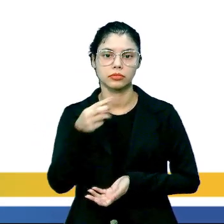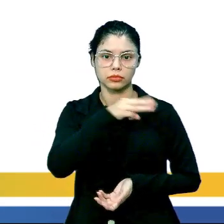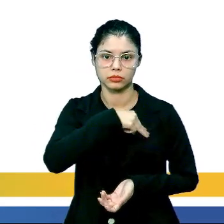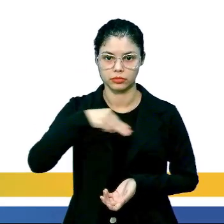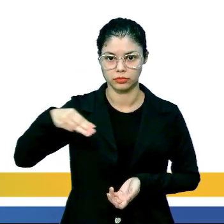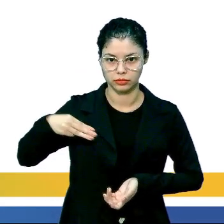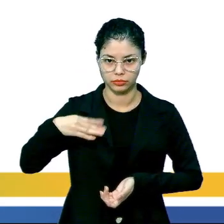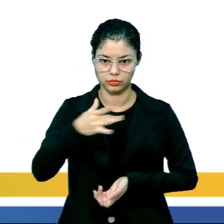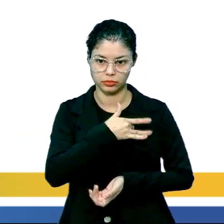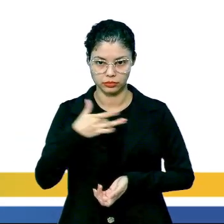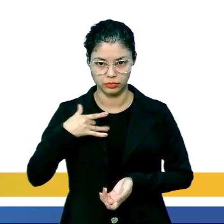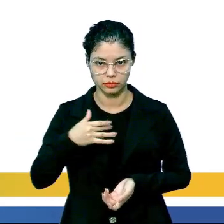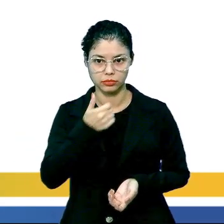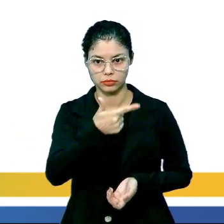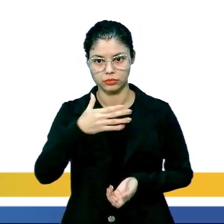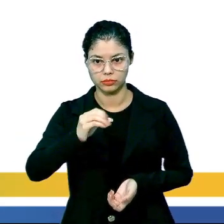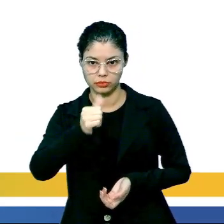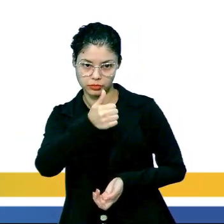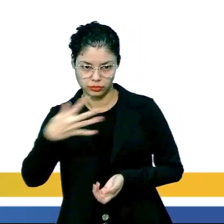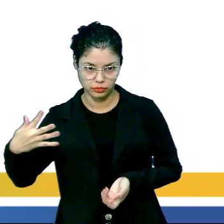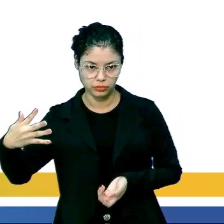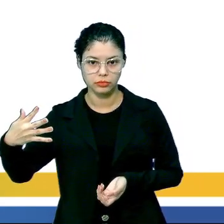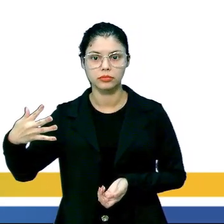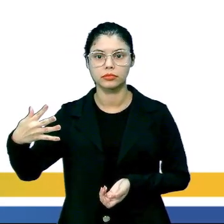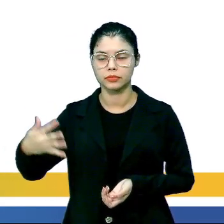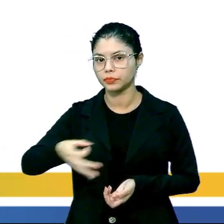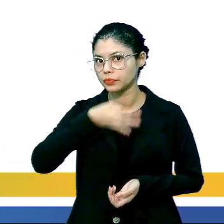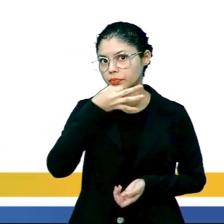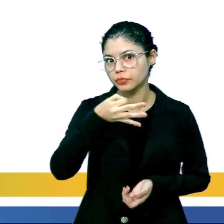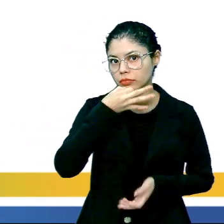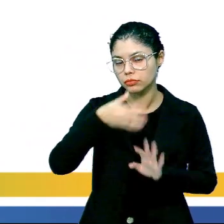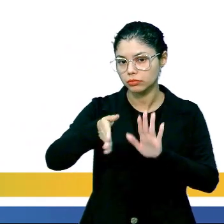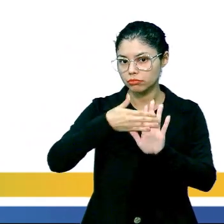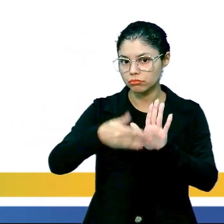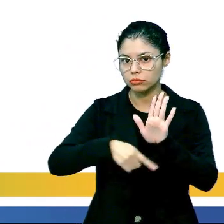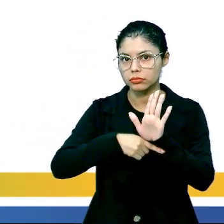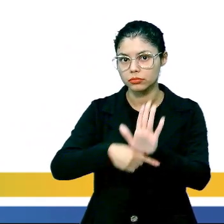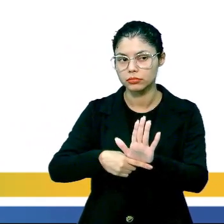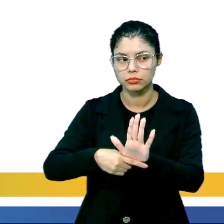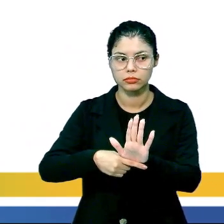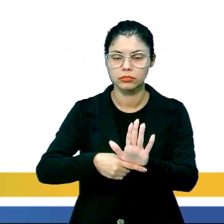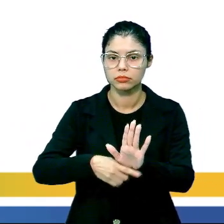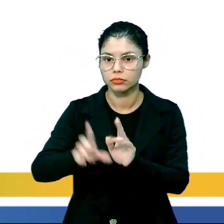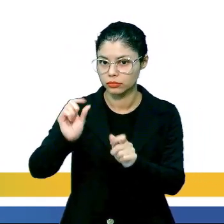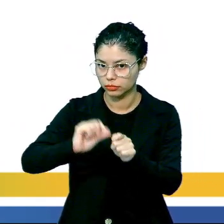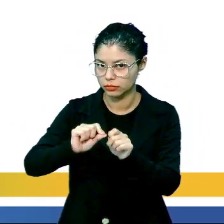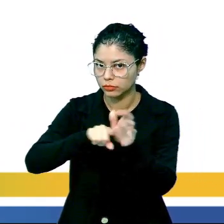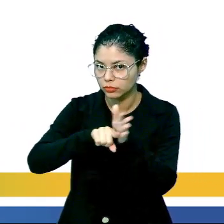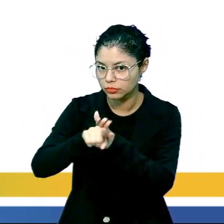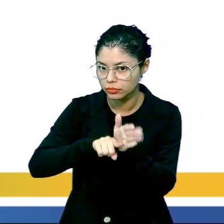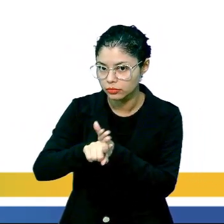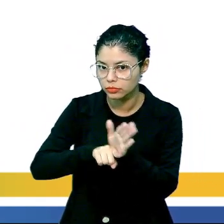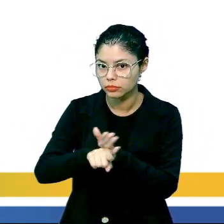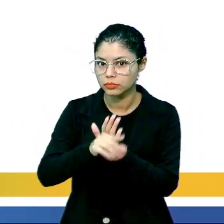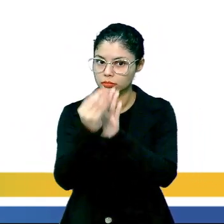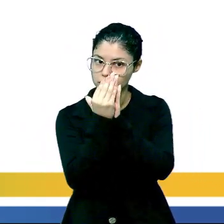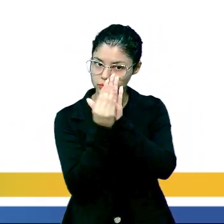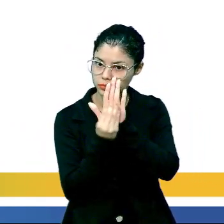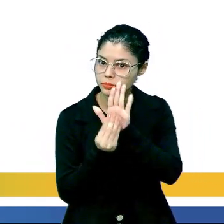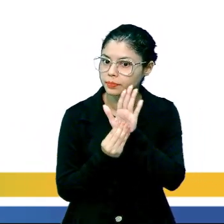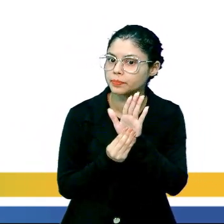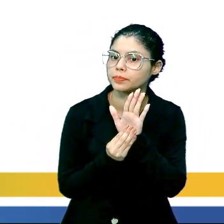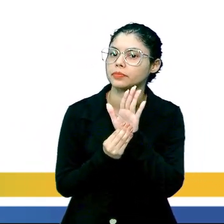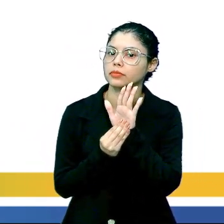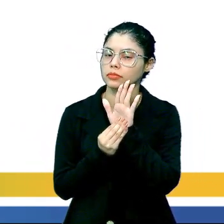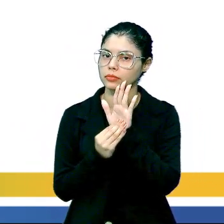segundo o Ministério da Saúde, nós temos aí um argumento de prova, porque foi feita uma pesquisa, tem um dado que foi